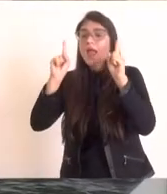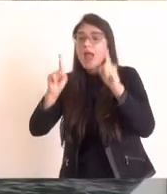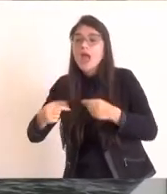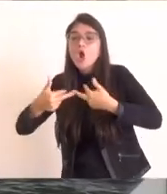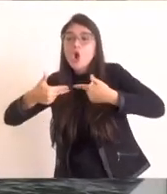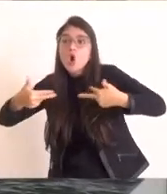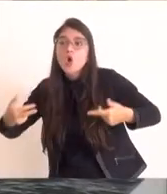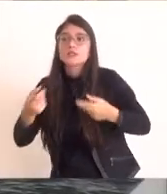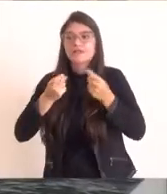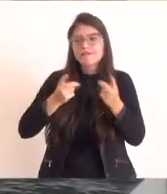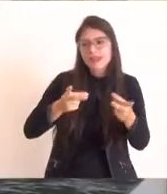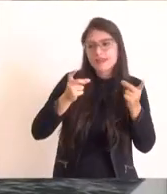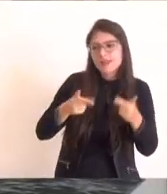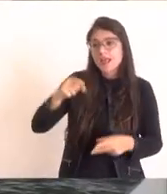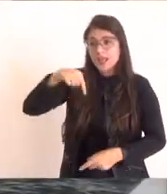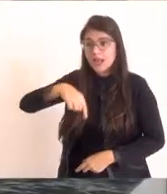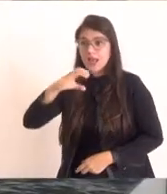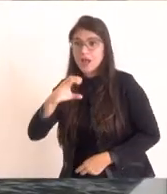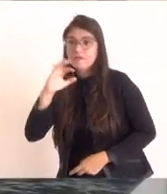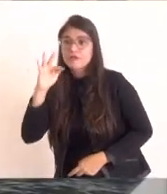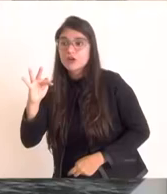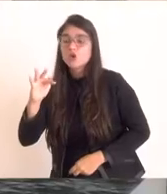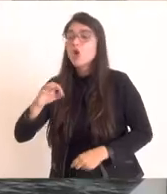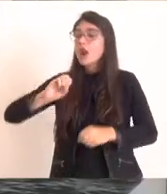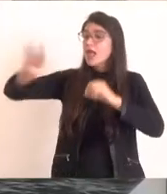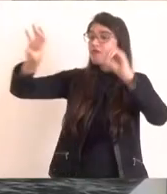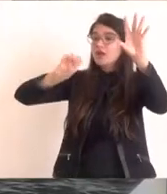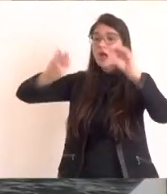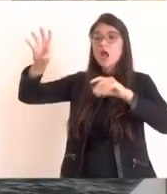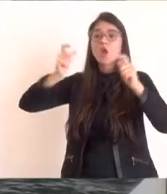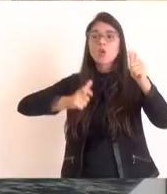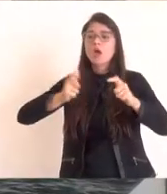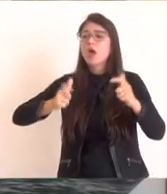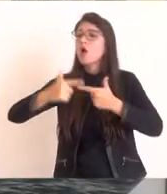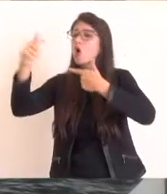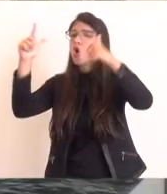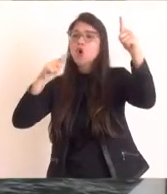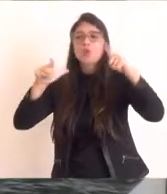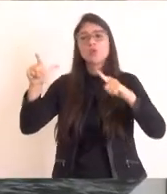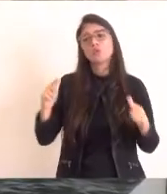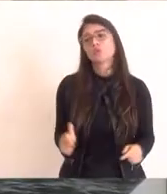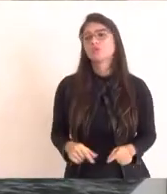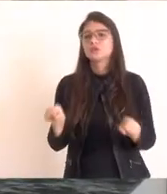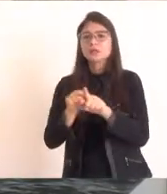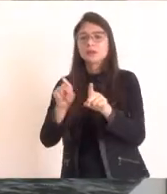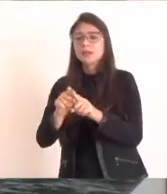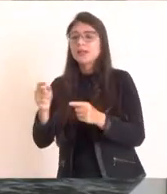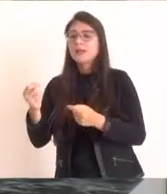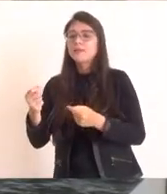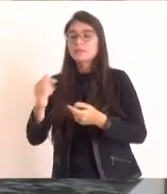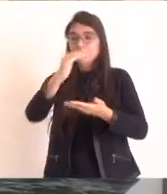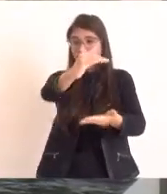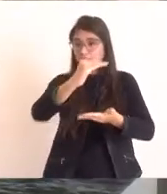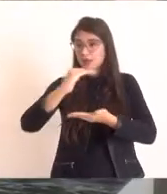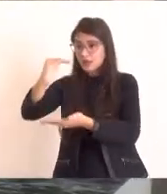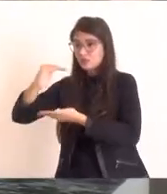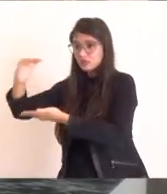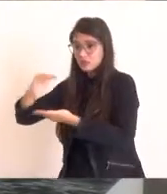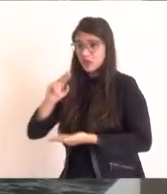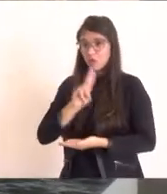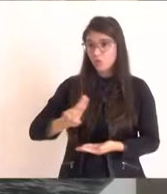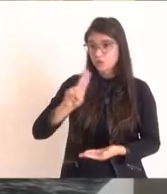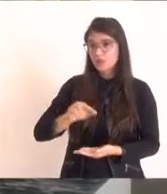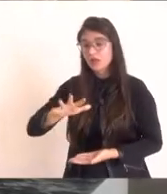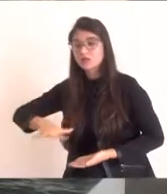Frio e também receber essa mercadoria que a gente utiliza na região. A gente tem uma